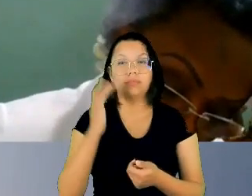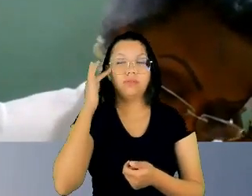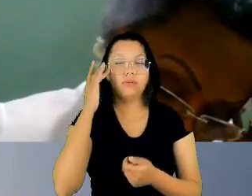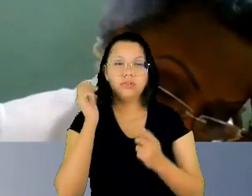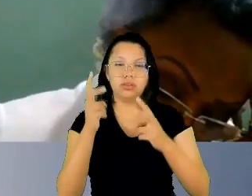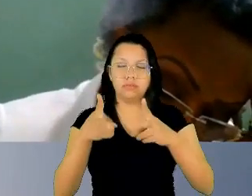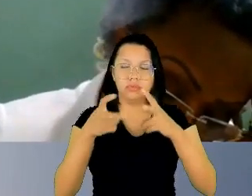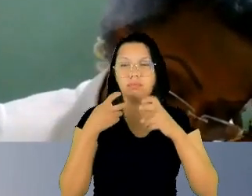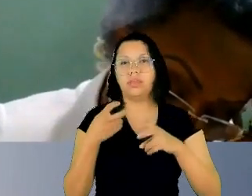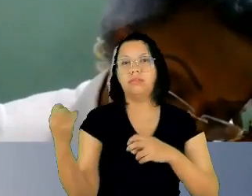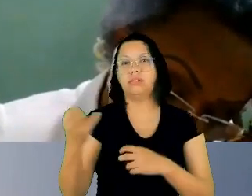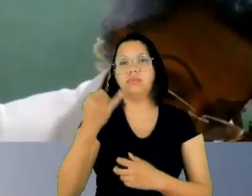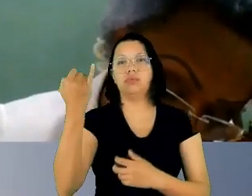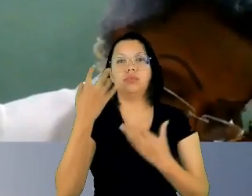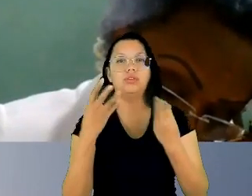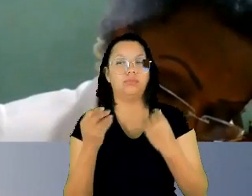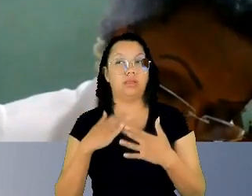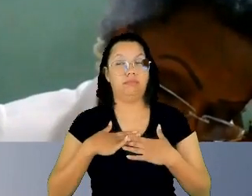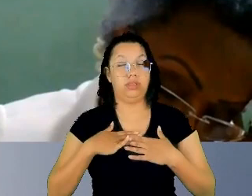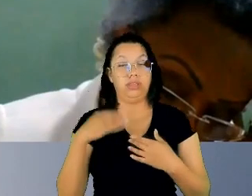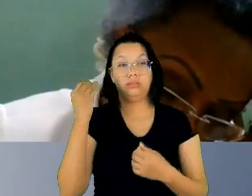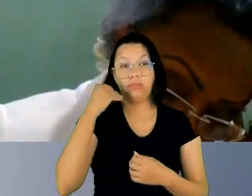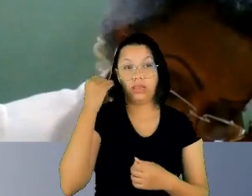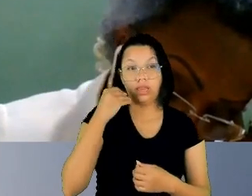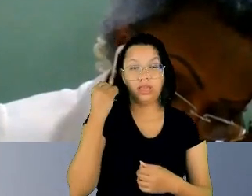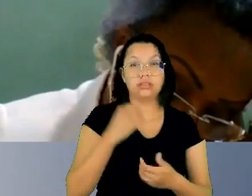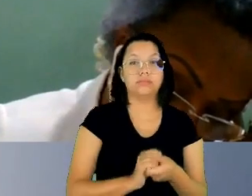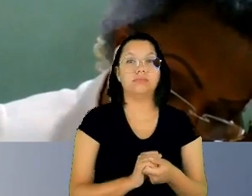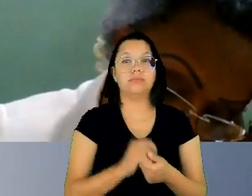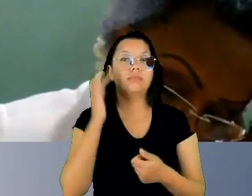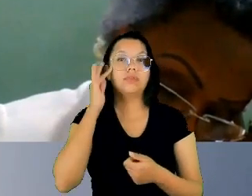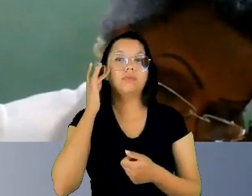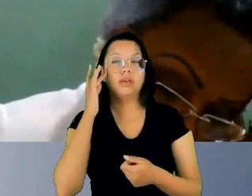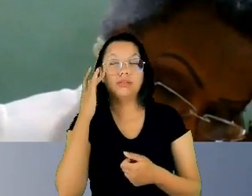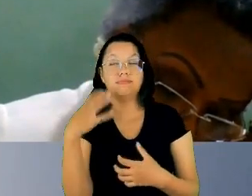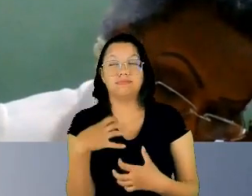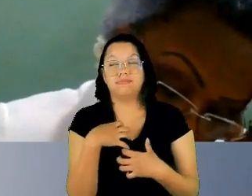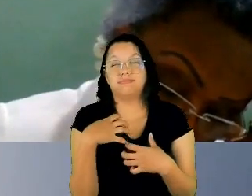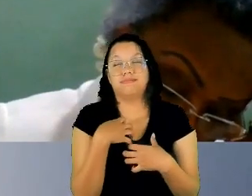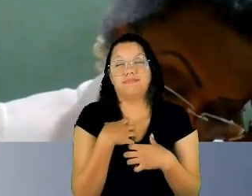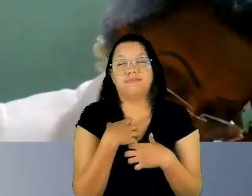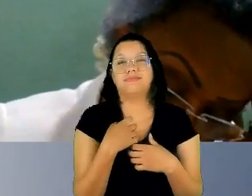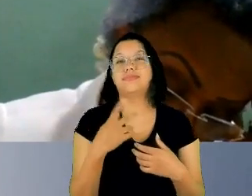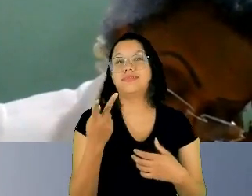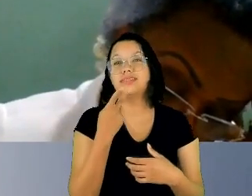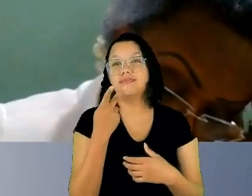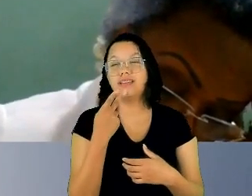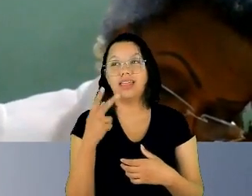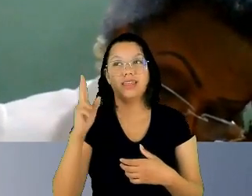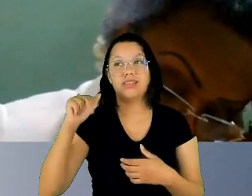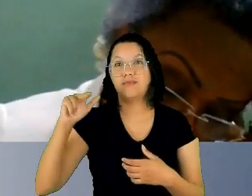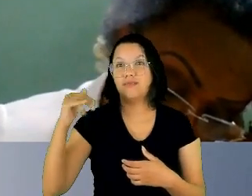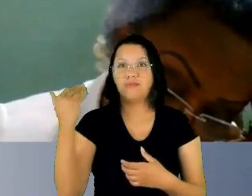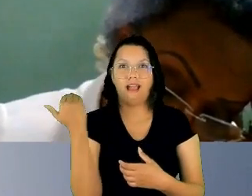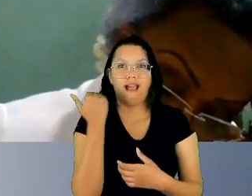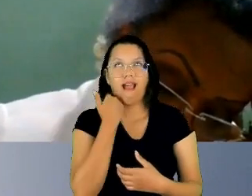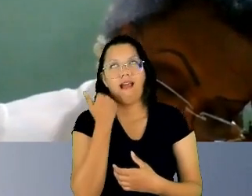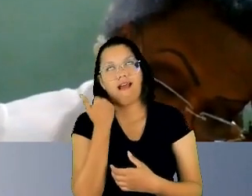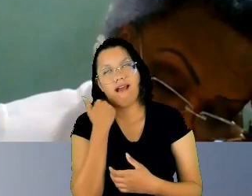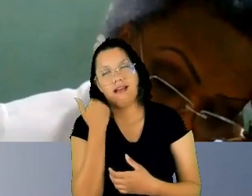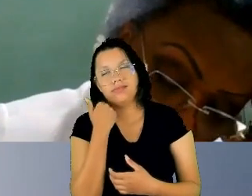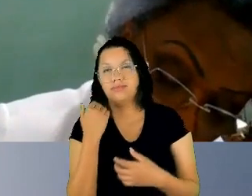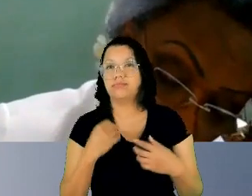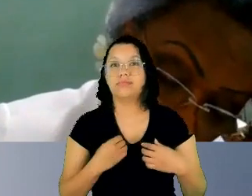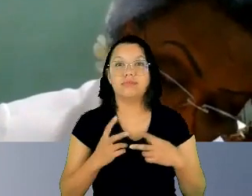experiência e eu fiquei até emocionada como você diz incansável acho que eu sou obstinada entregue a casa de direitos humanos nesses